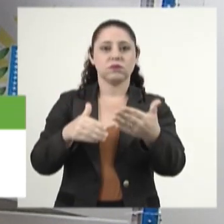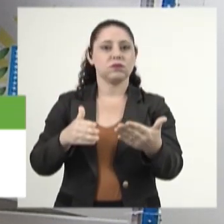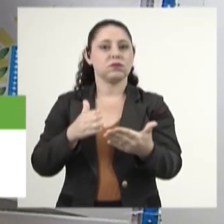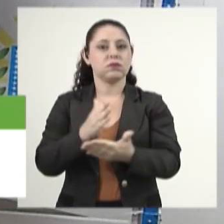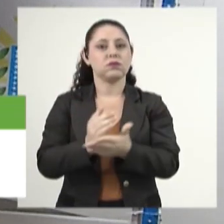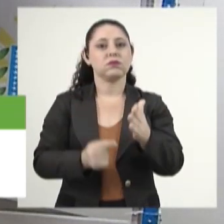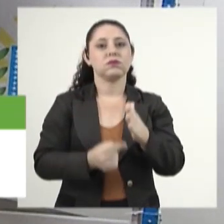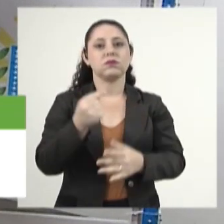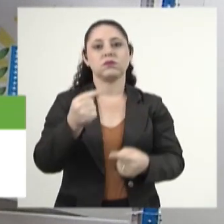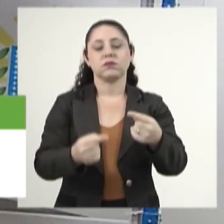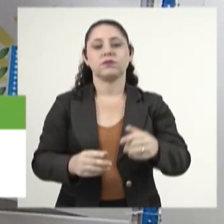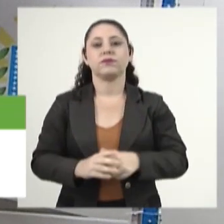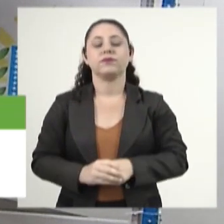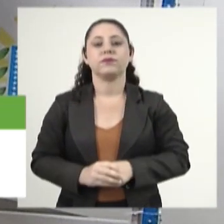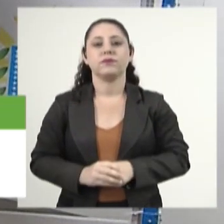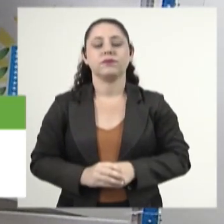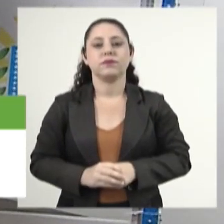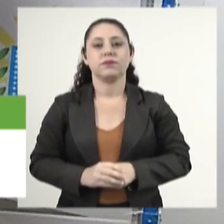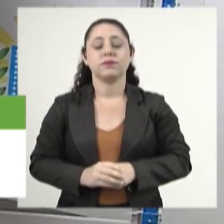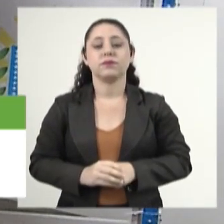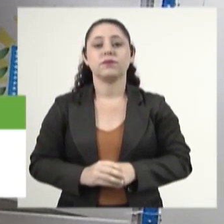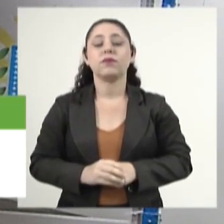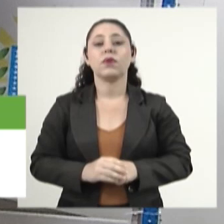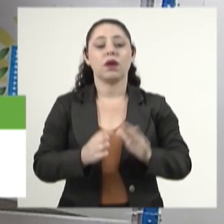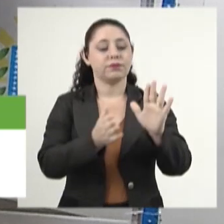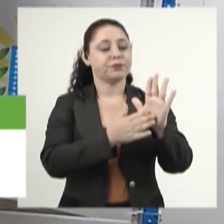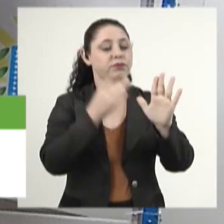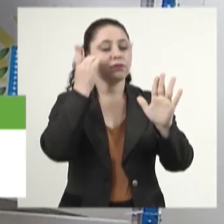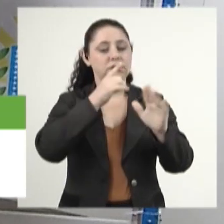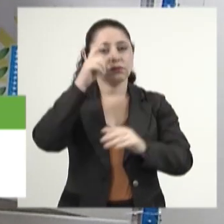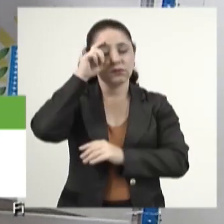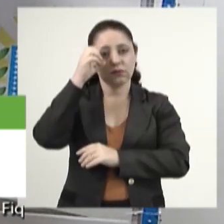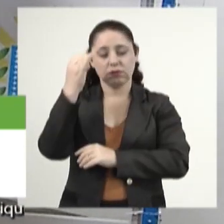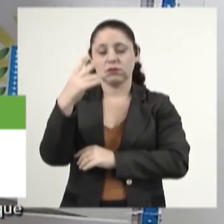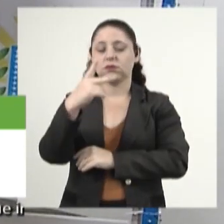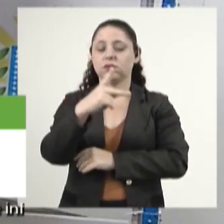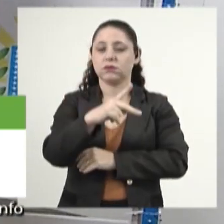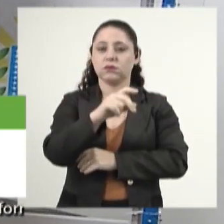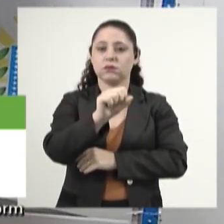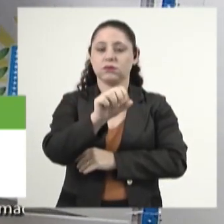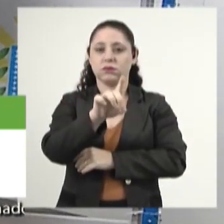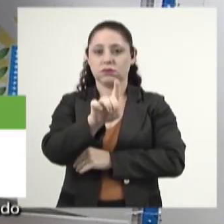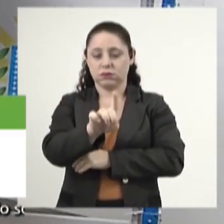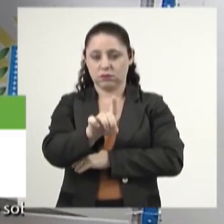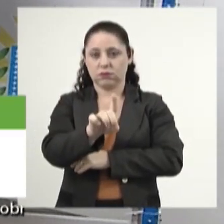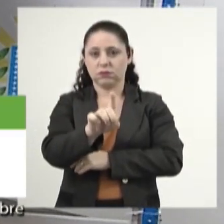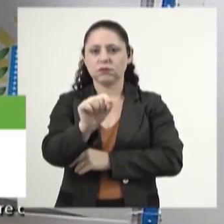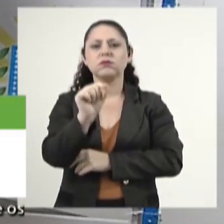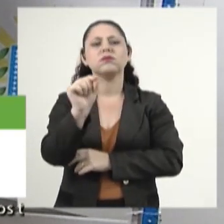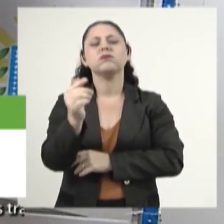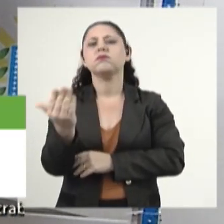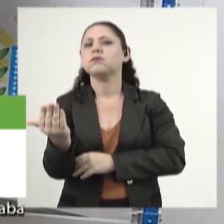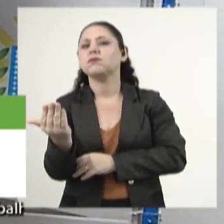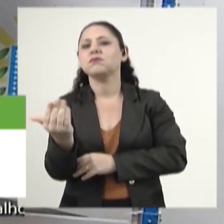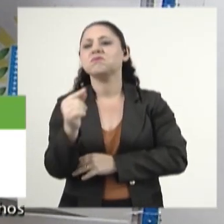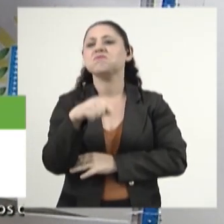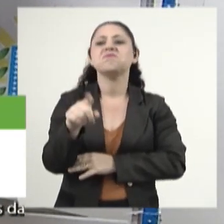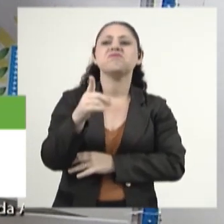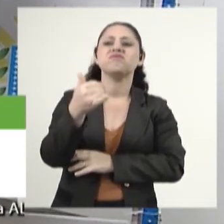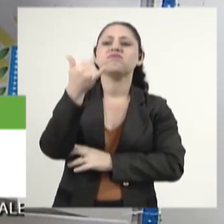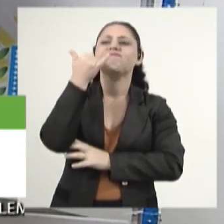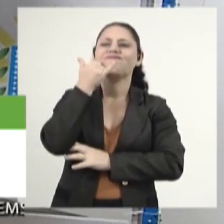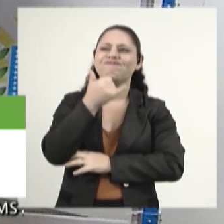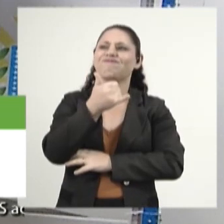aprovada em primeira discussão. A autoria é o deputado Pedro Cianeto, do PSD. Bom, quem que não recebe